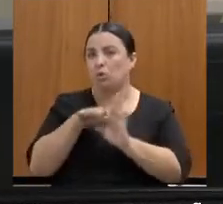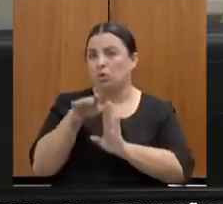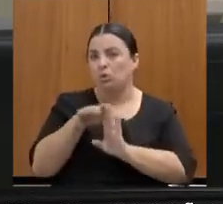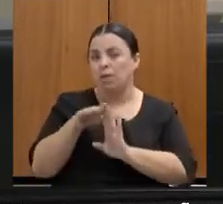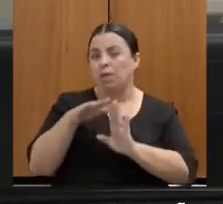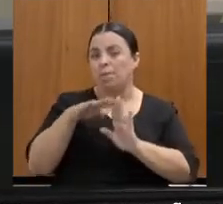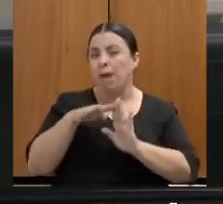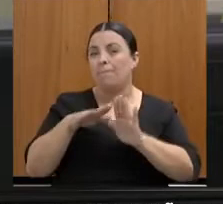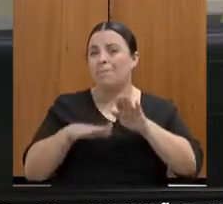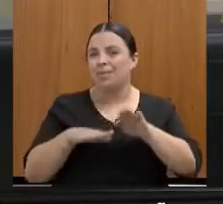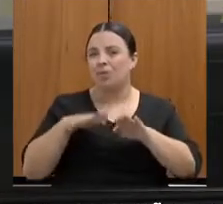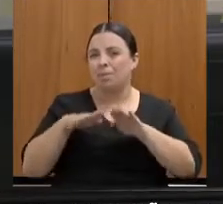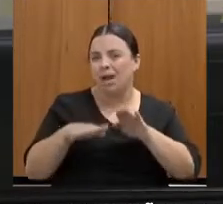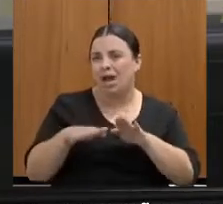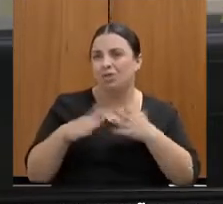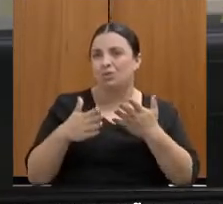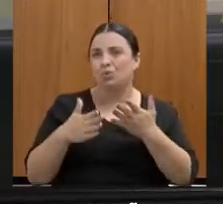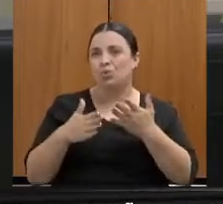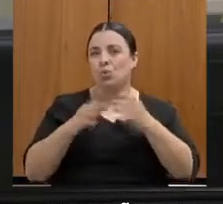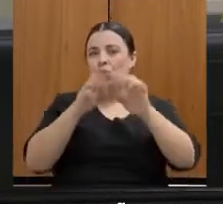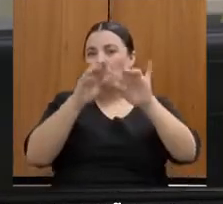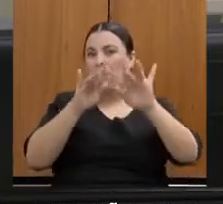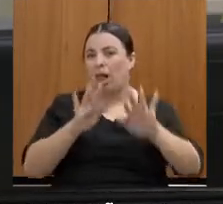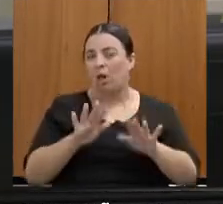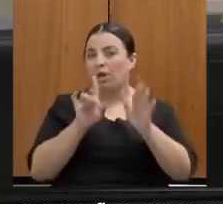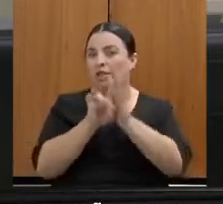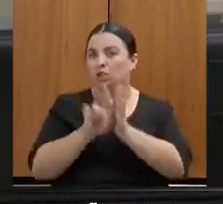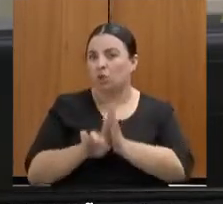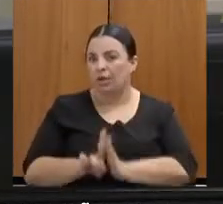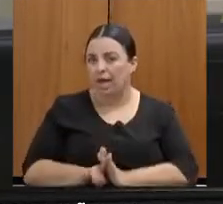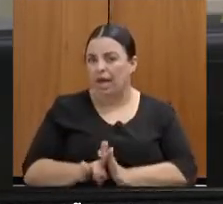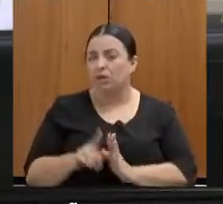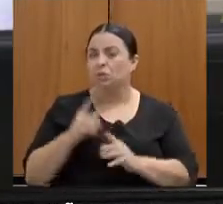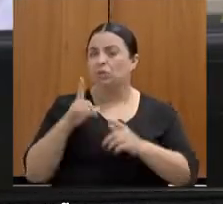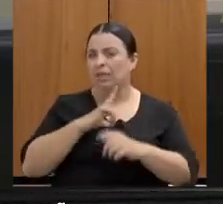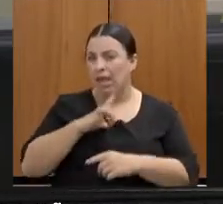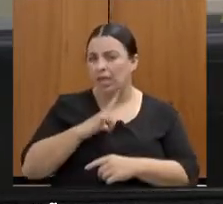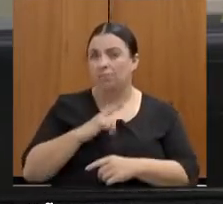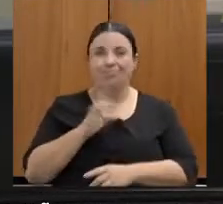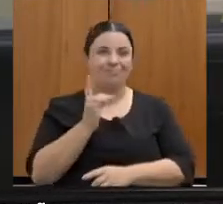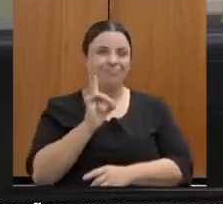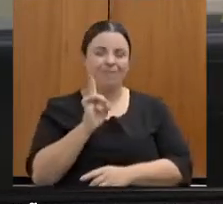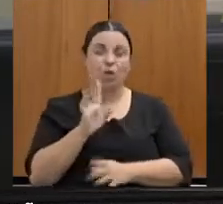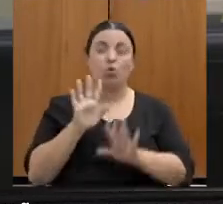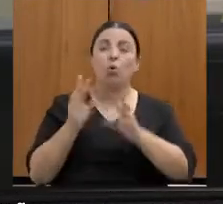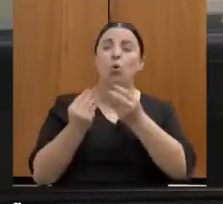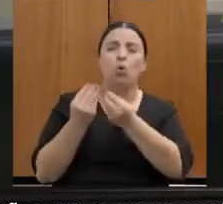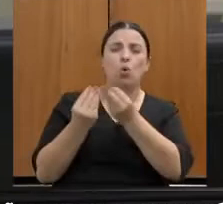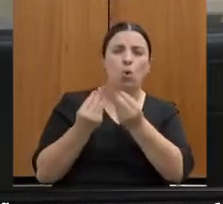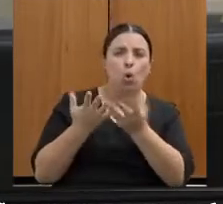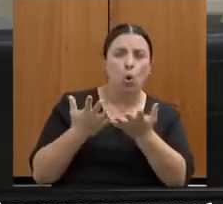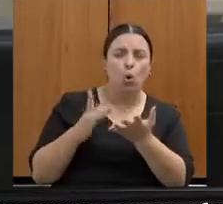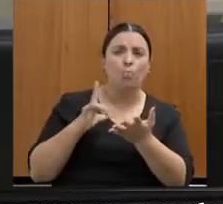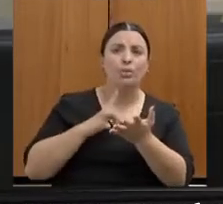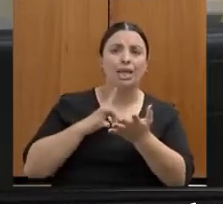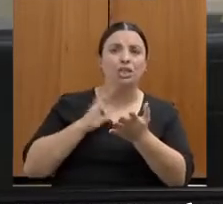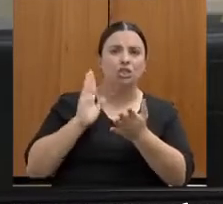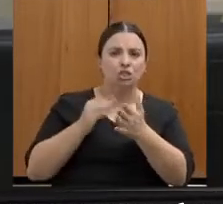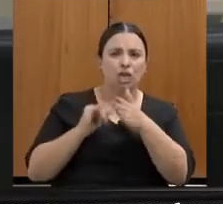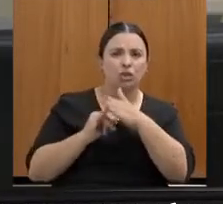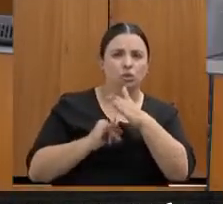passo, um questionário? Não. Como é feito esse... Está institucionalizada essa forma de acolher?